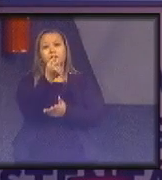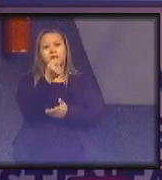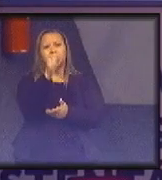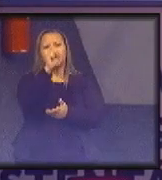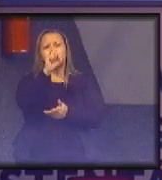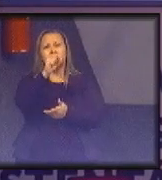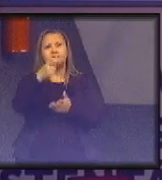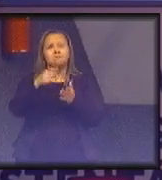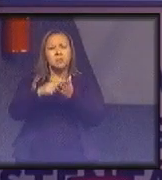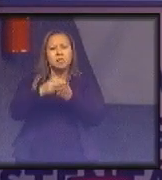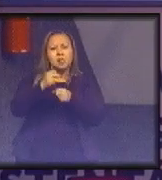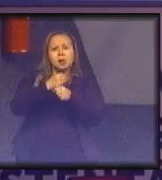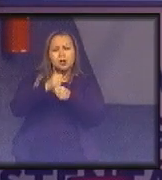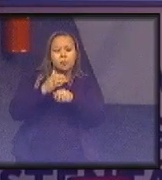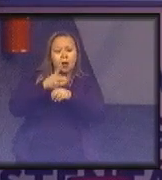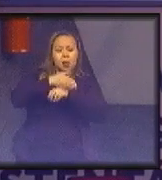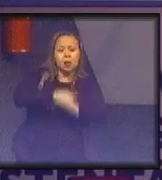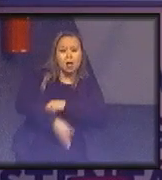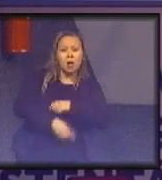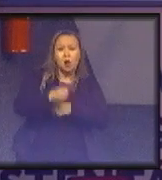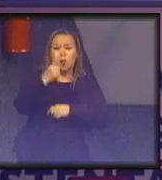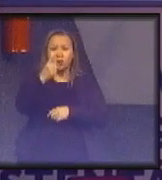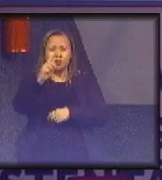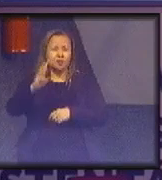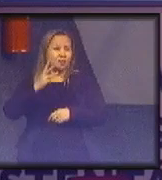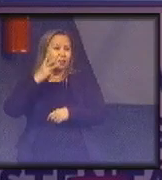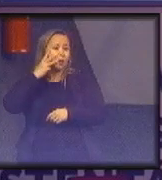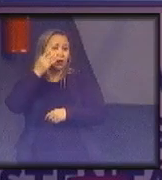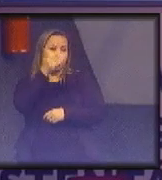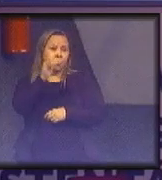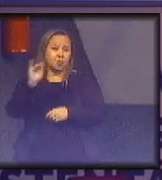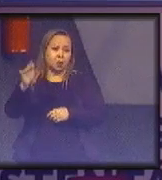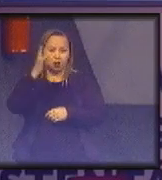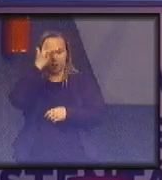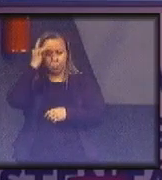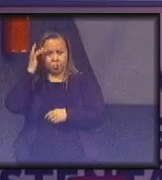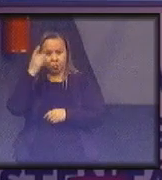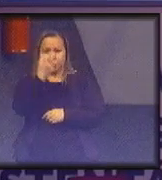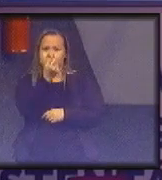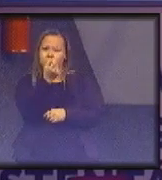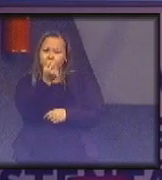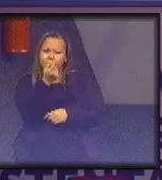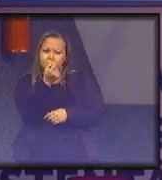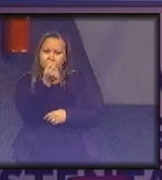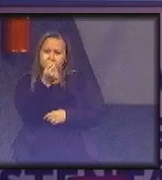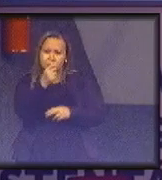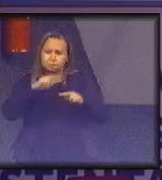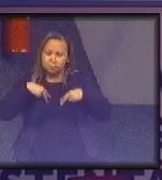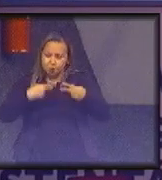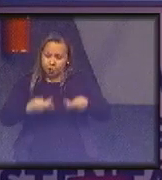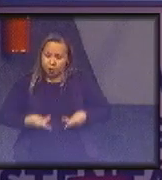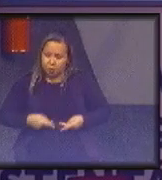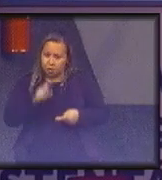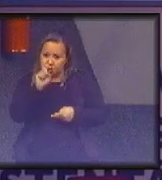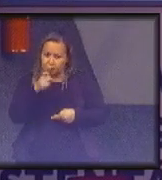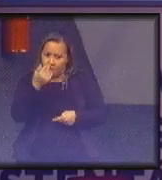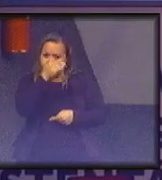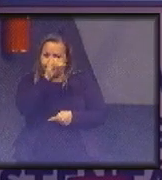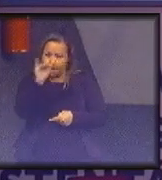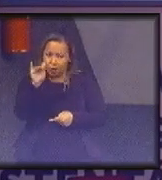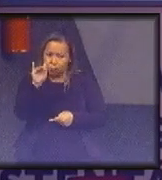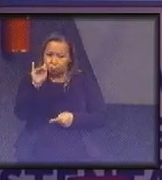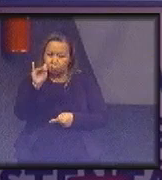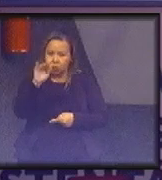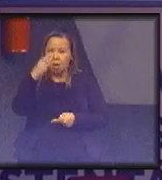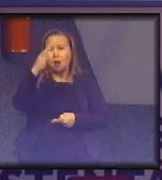bilhão e meio de pessoas. Agora, relembrem esse dado aqui, 20% da humanidade são um e meio bilhões de